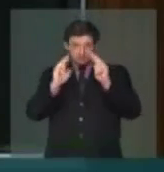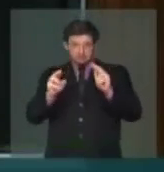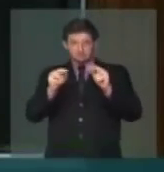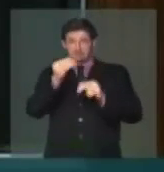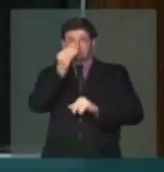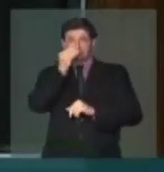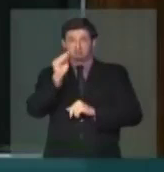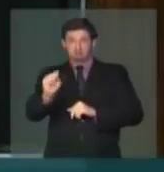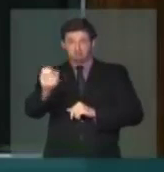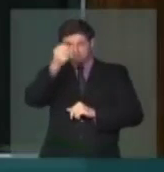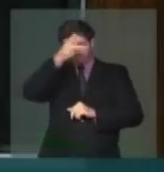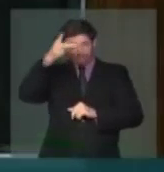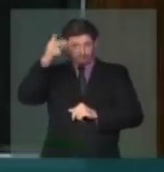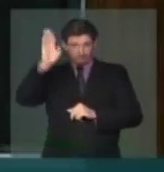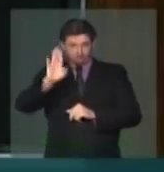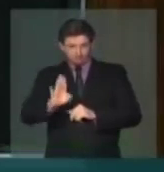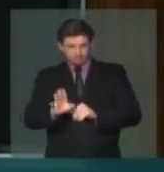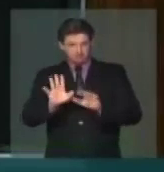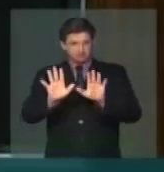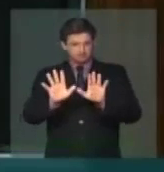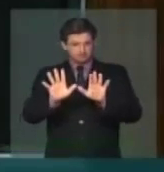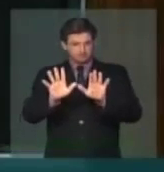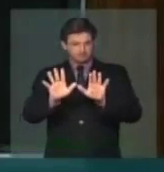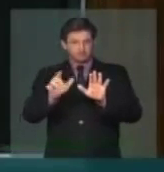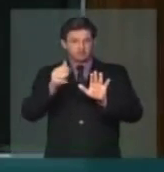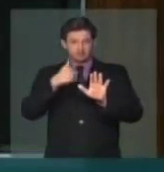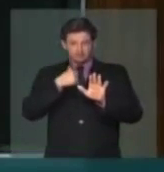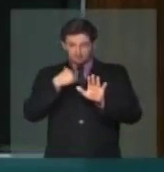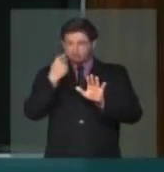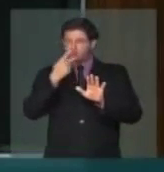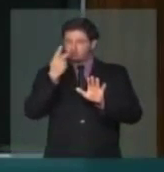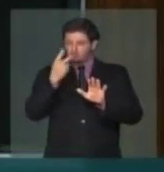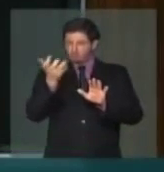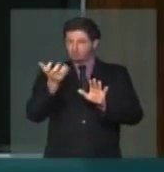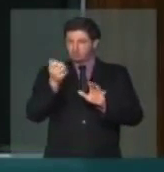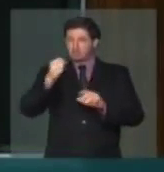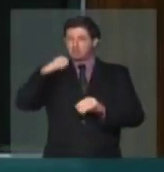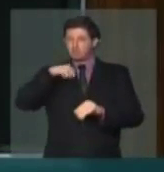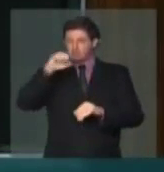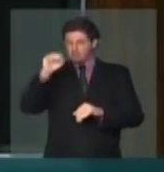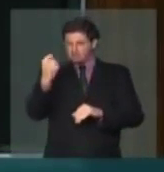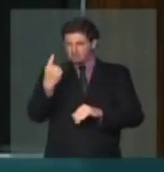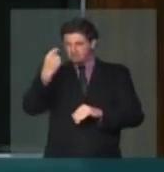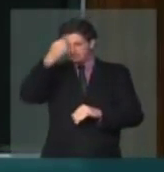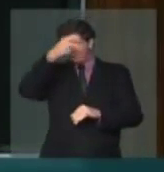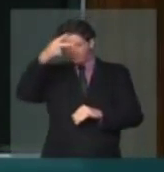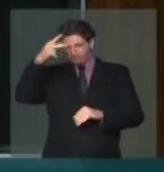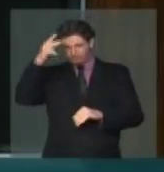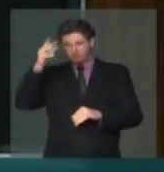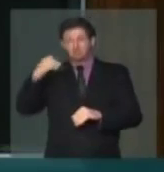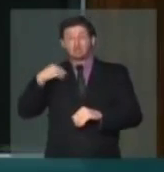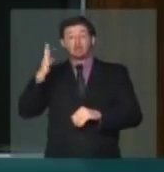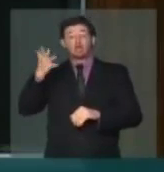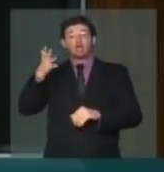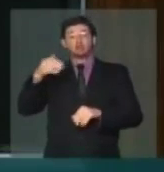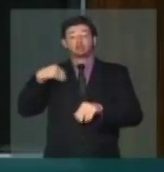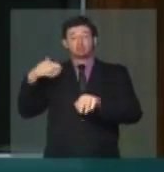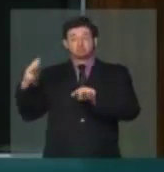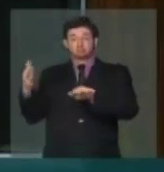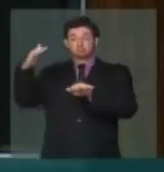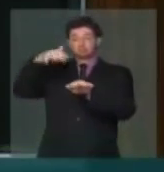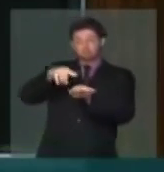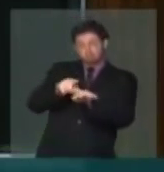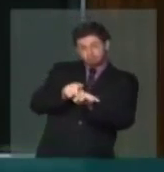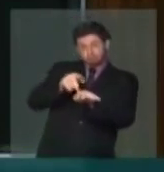a todos os prefeitos do nosso país. Eu queria dizer que já fui prefeito, já estive nessa esplanada em uma